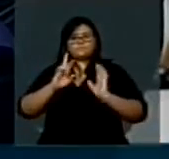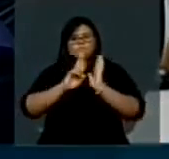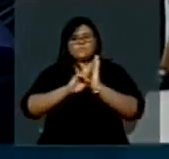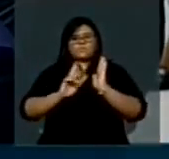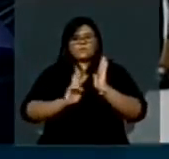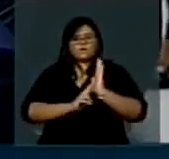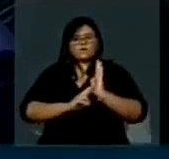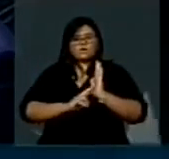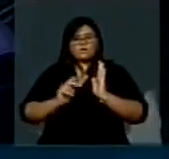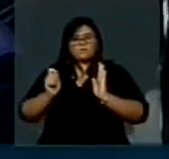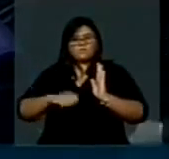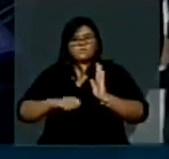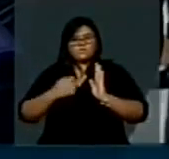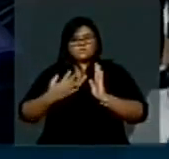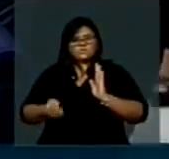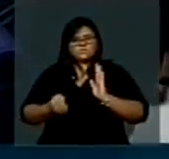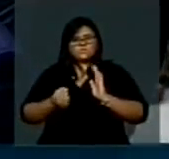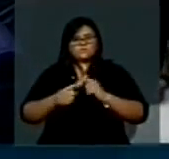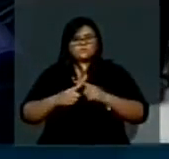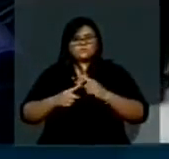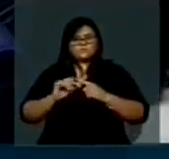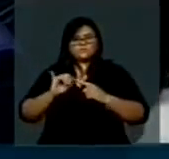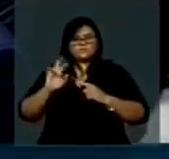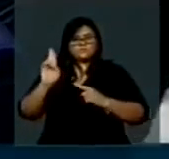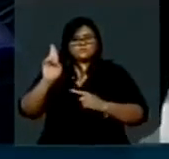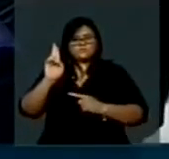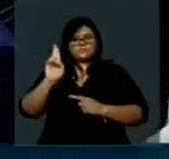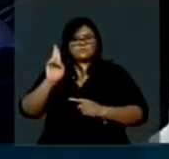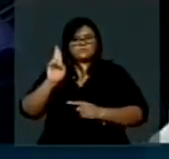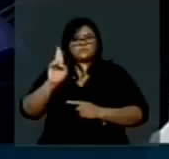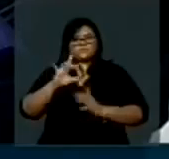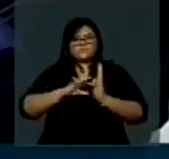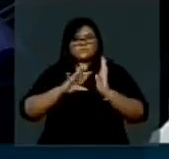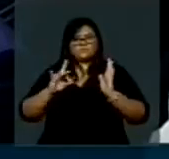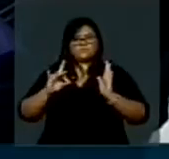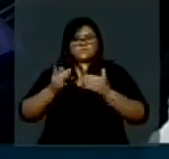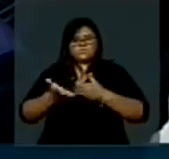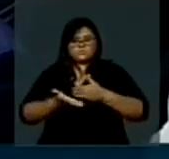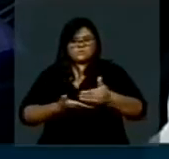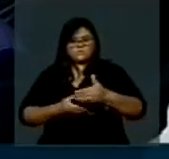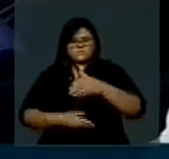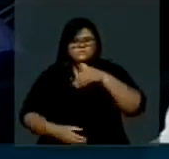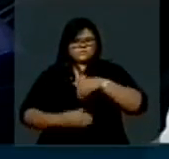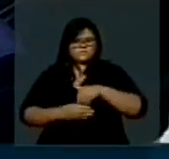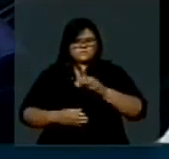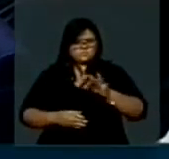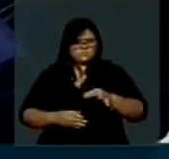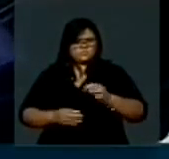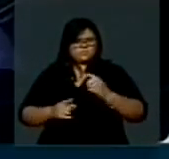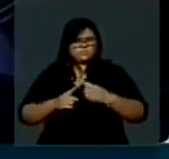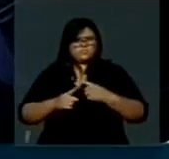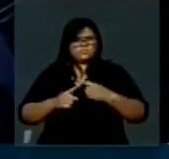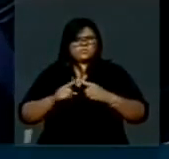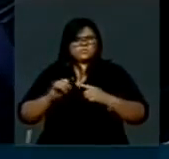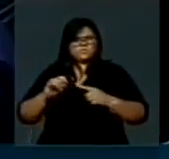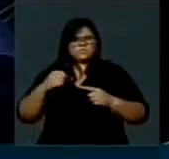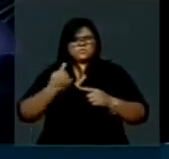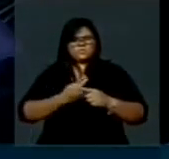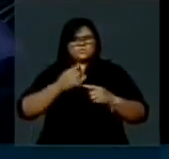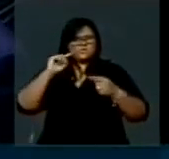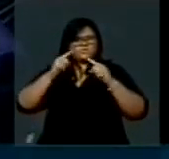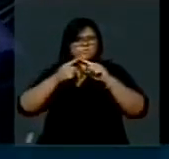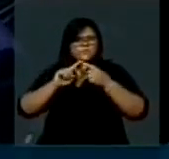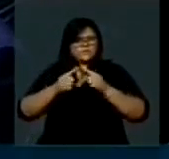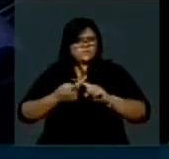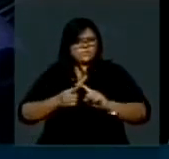eu só posso apresentar os destaques no início da votação. Bom, se nós pactuarmos aqui por acordo